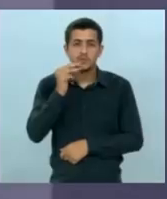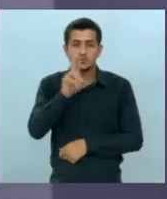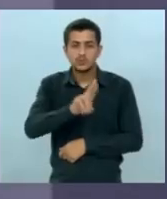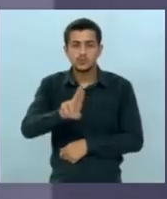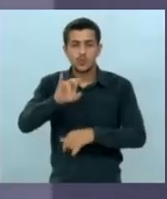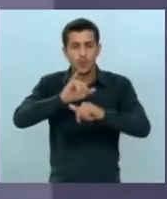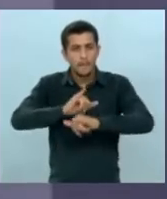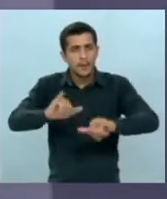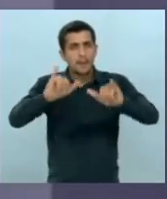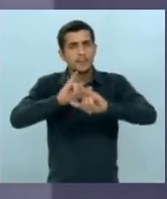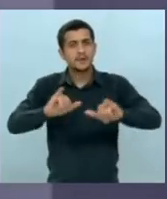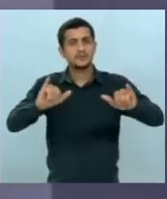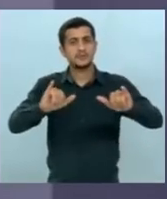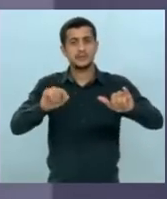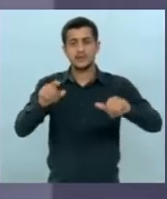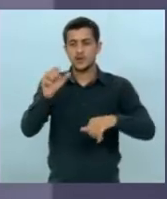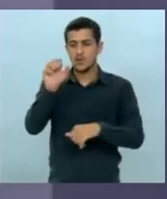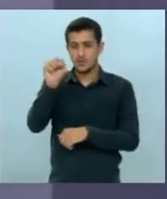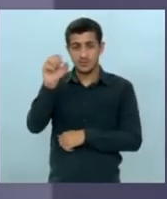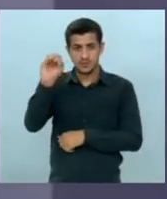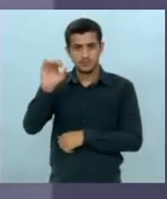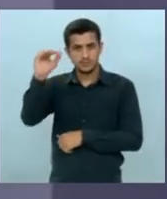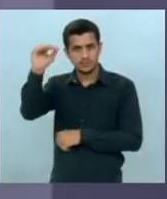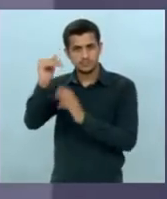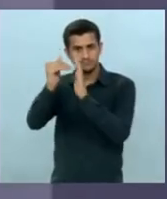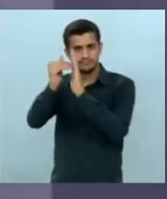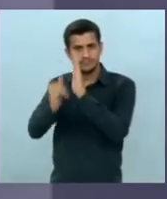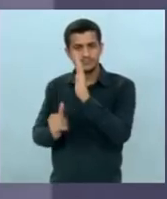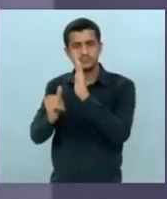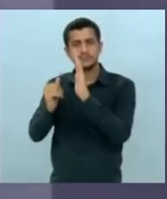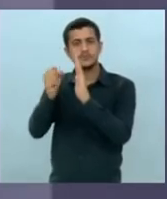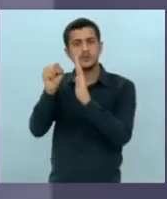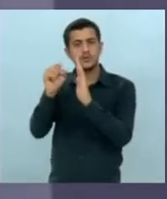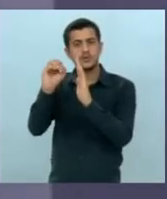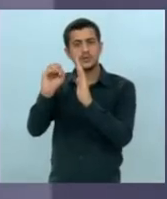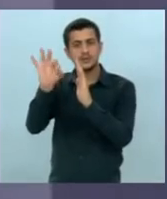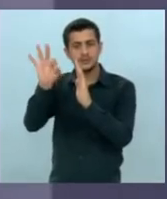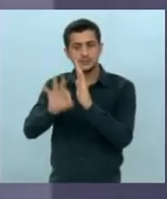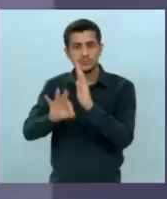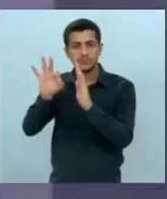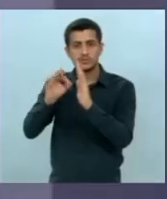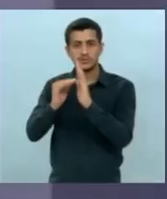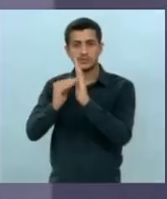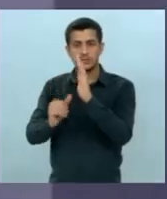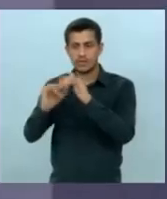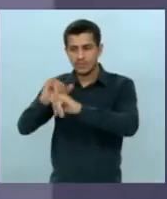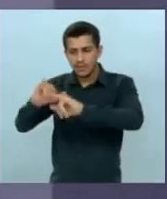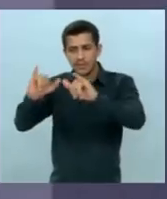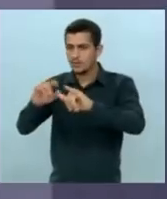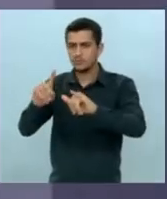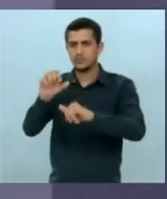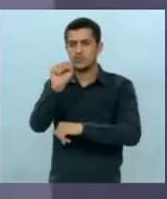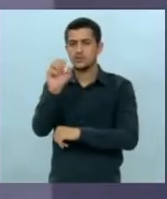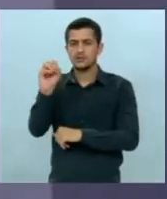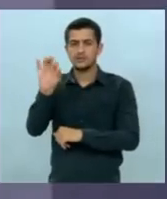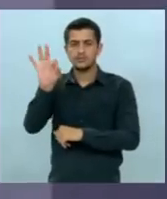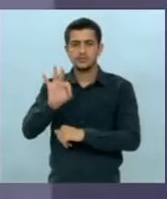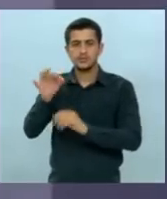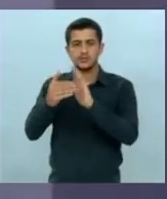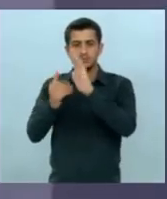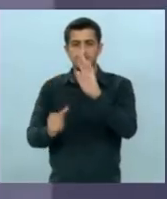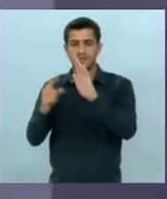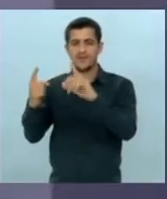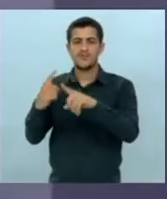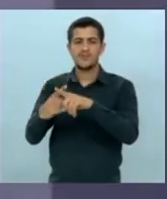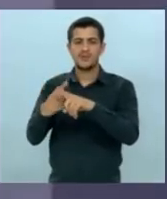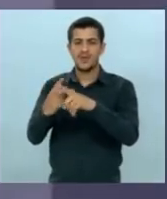redução de 80% tivesse havido uma redução de 80% na publicidade quer dizer dinheiro jogado